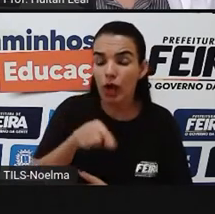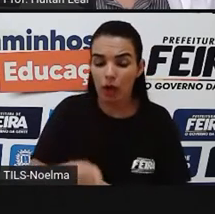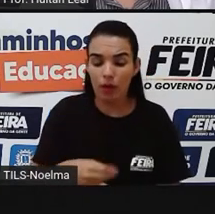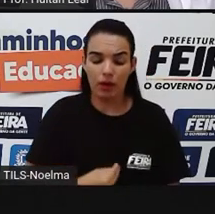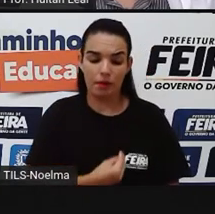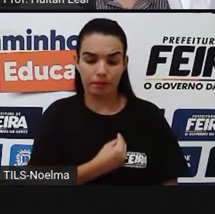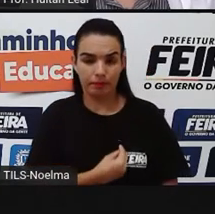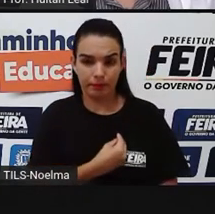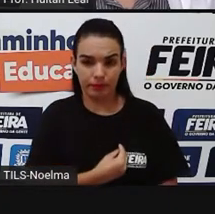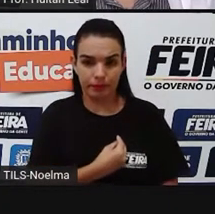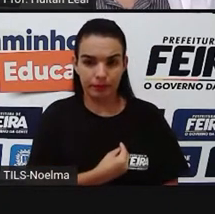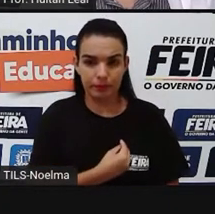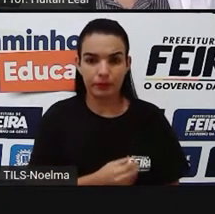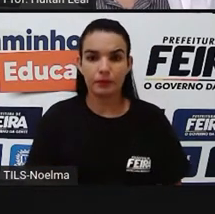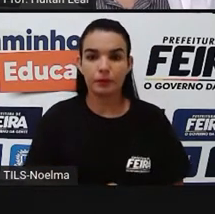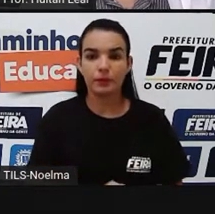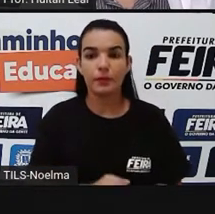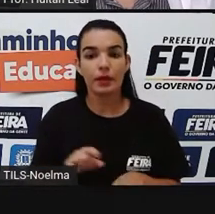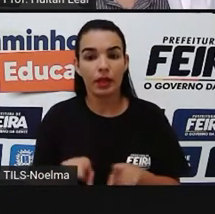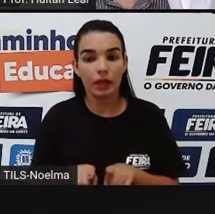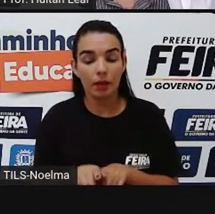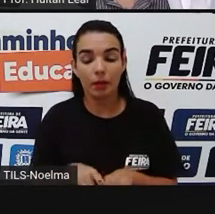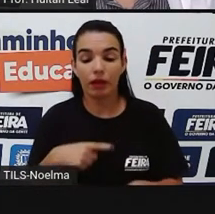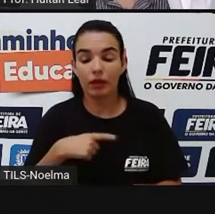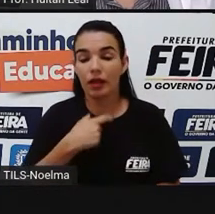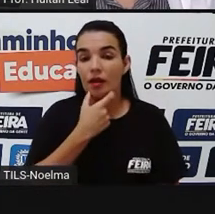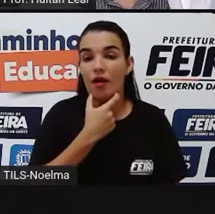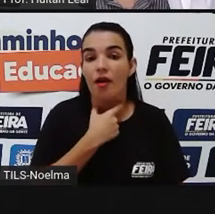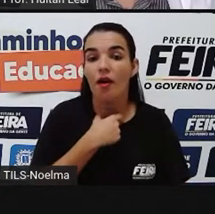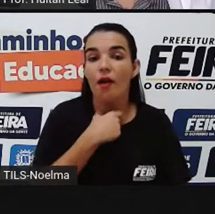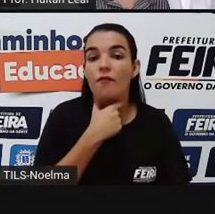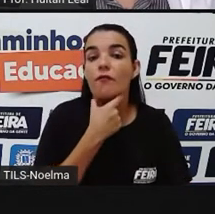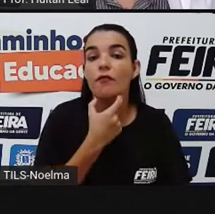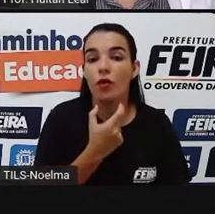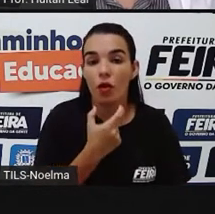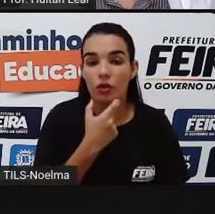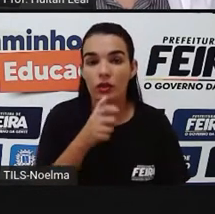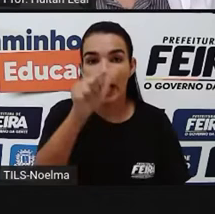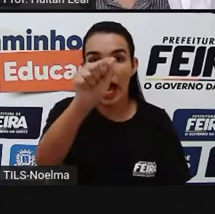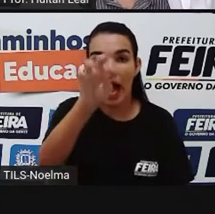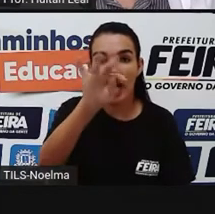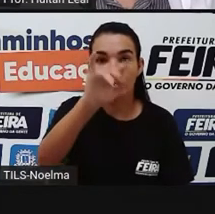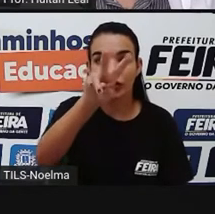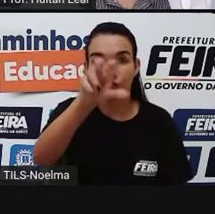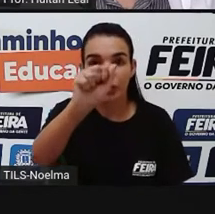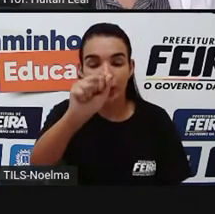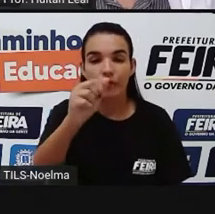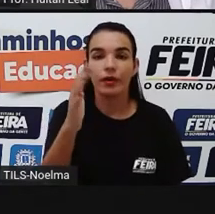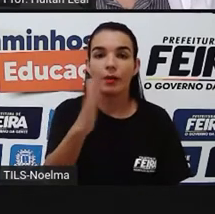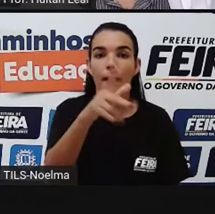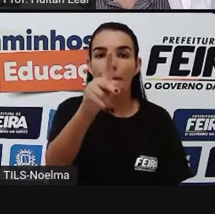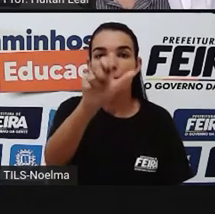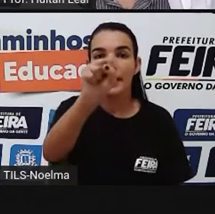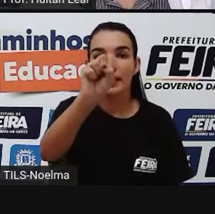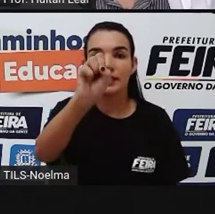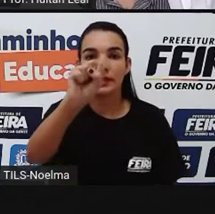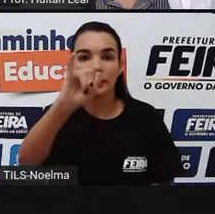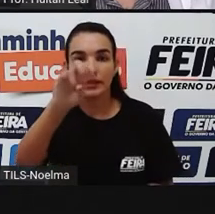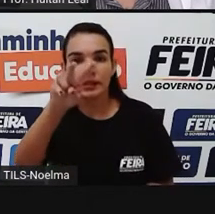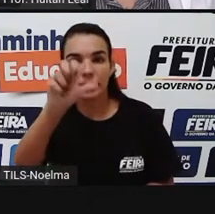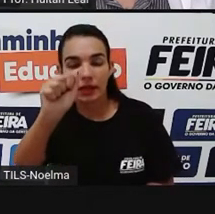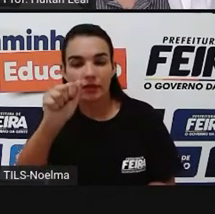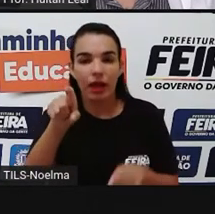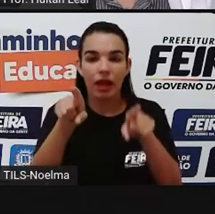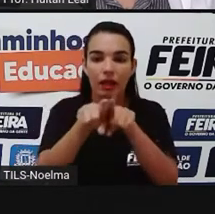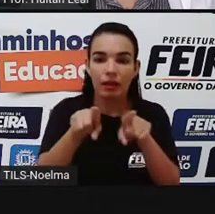pretérito. Também sendo flexionado em voz, ativa, passiva ou reflexiva.